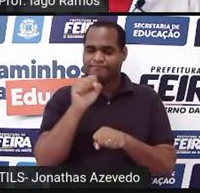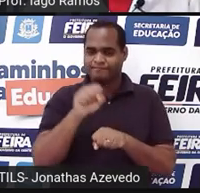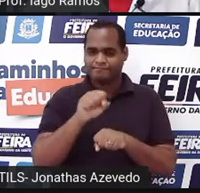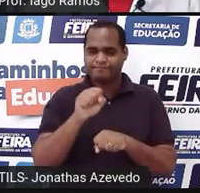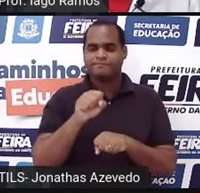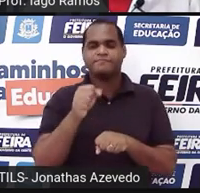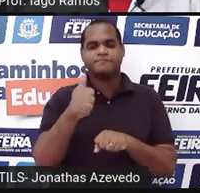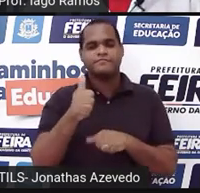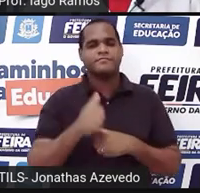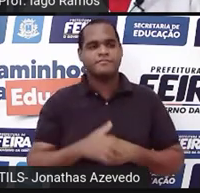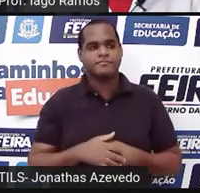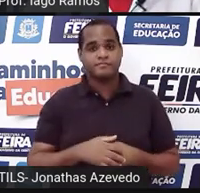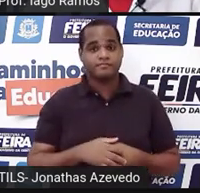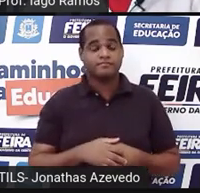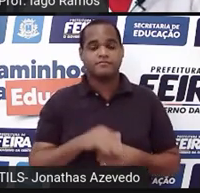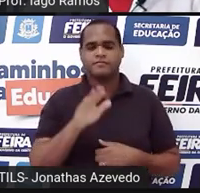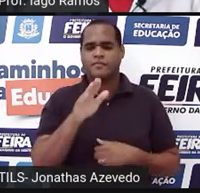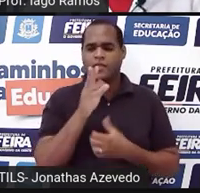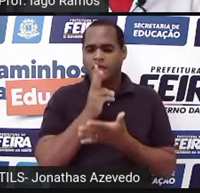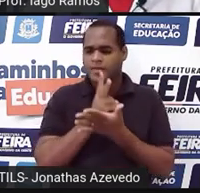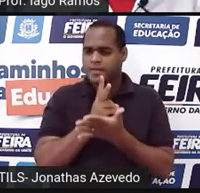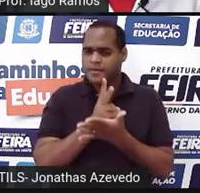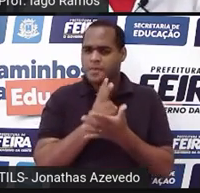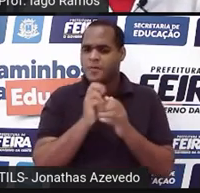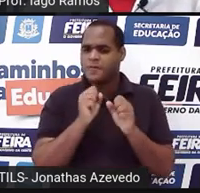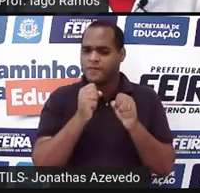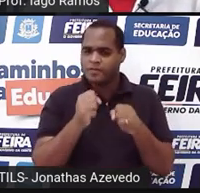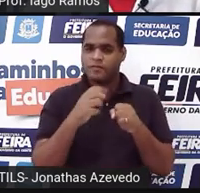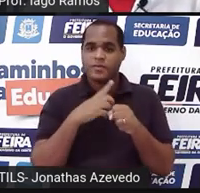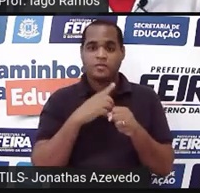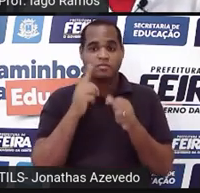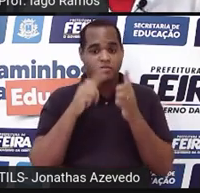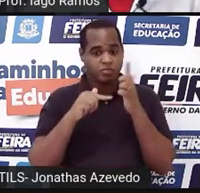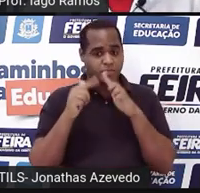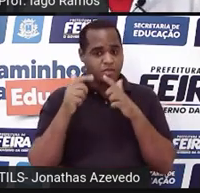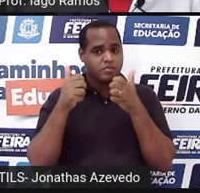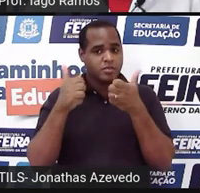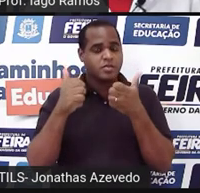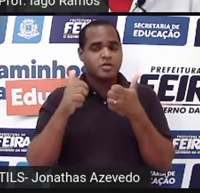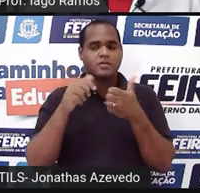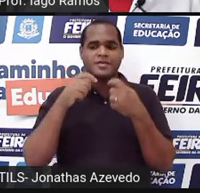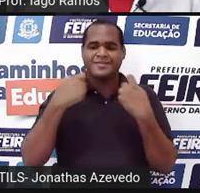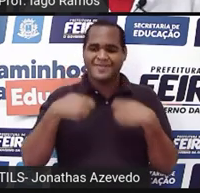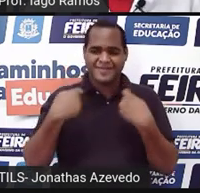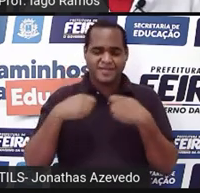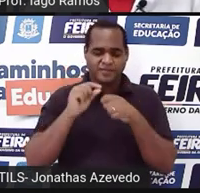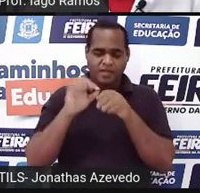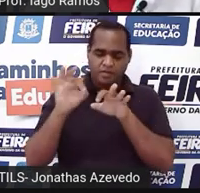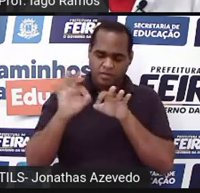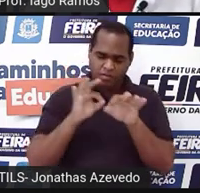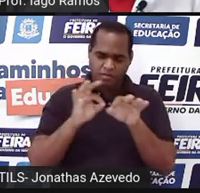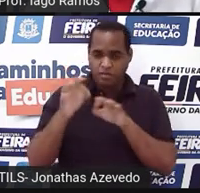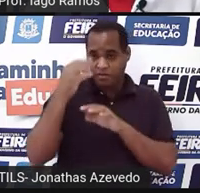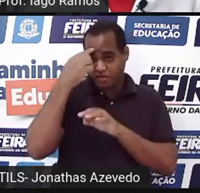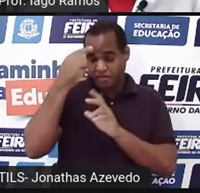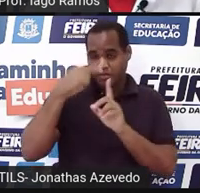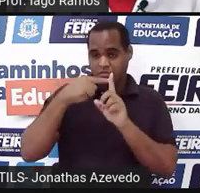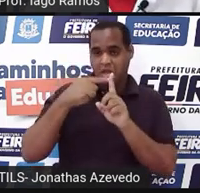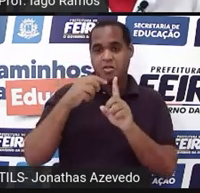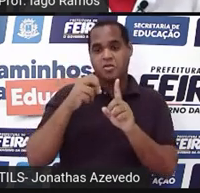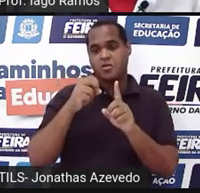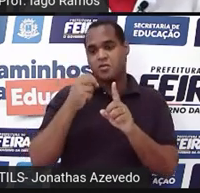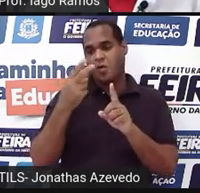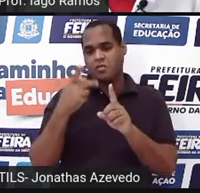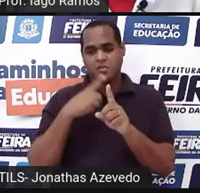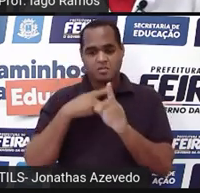Mas olha só, sempre que você se deparar com alguma situação que você precisa fazer alguma conta de mais ou alguma